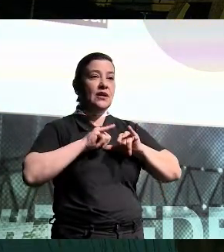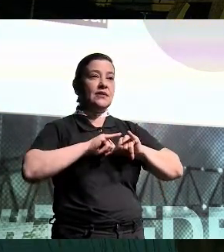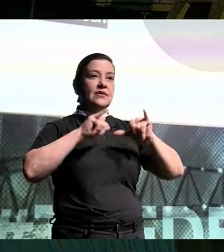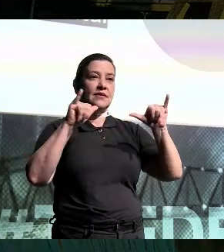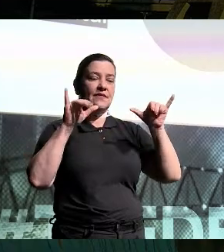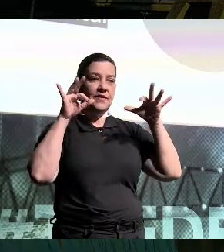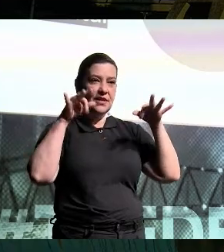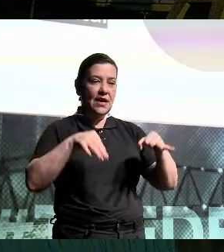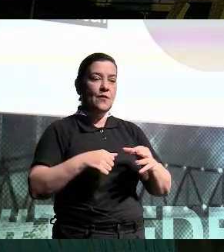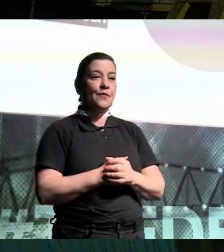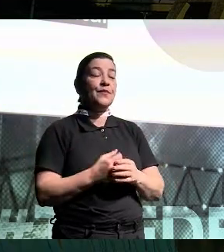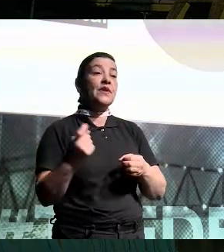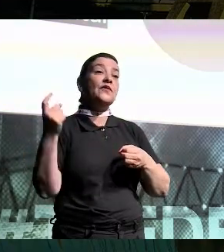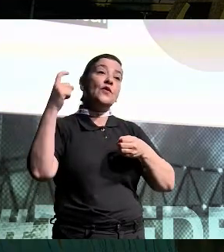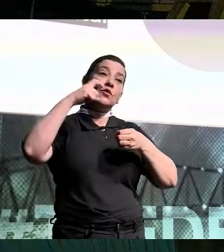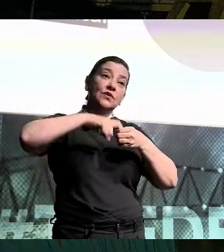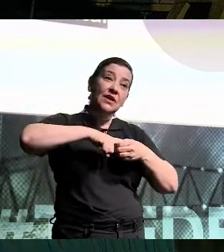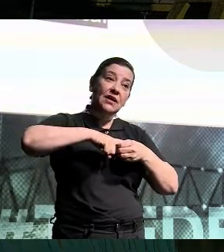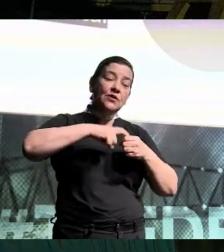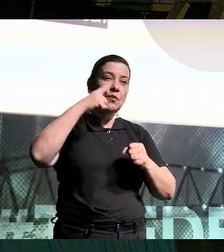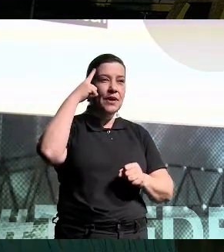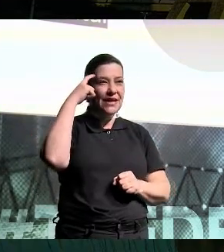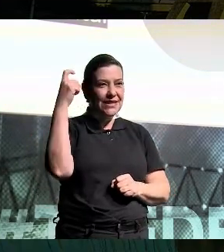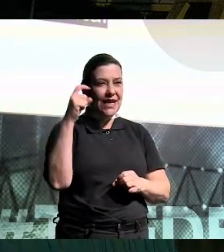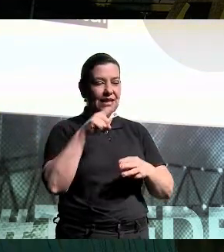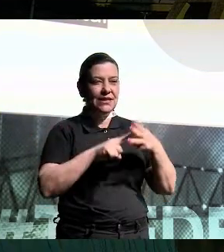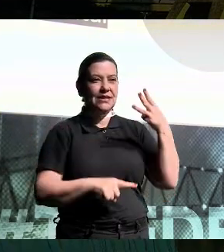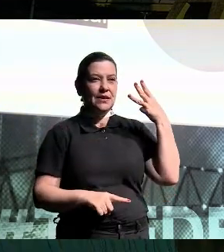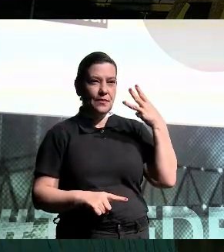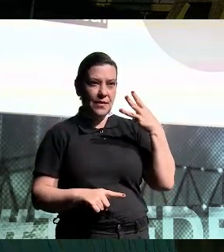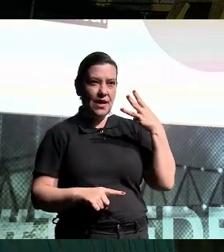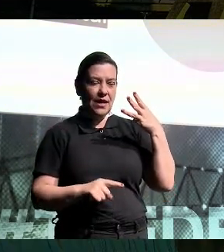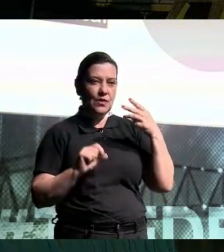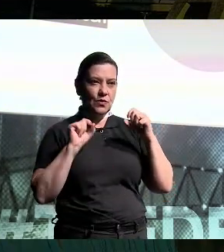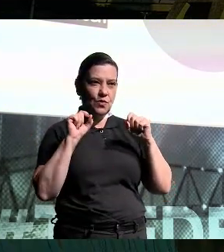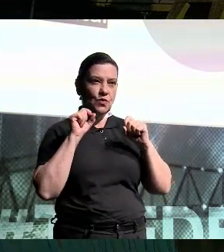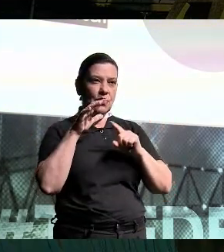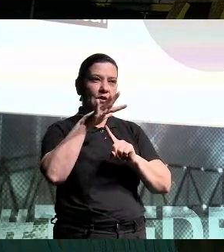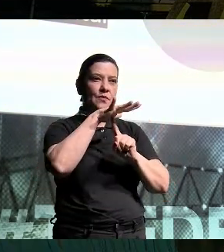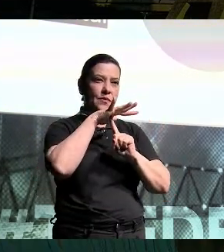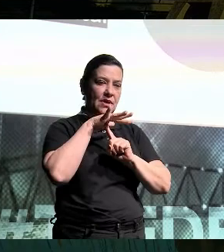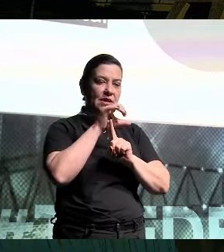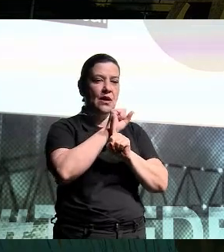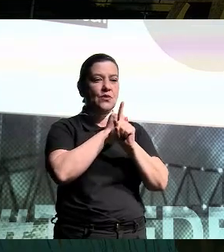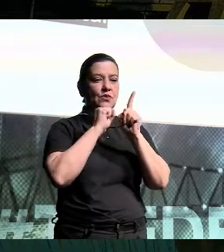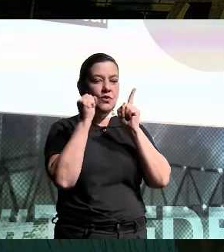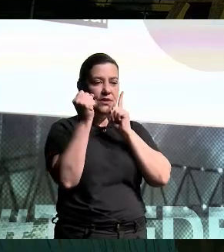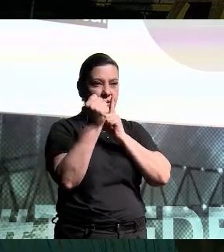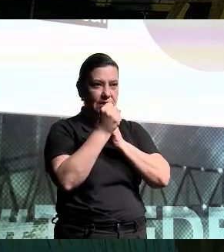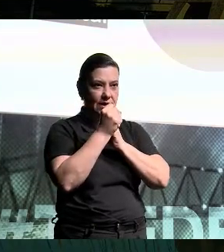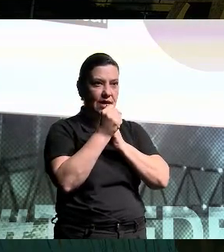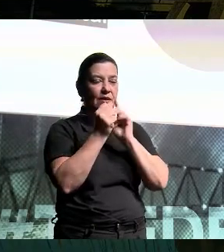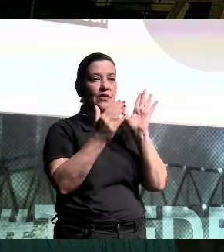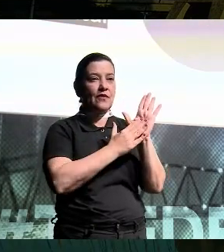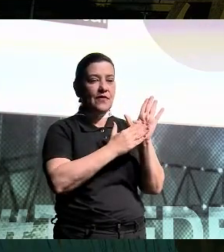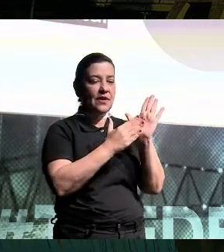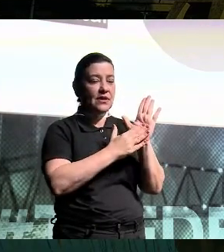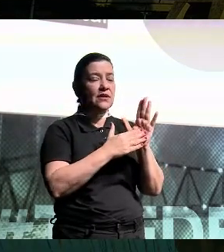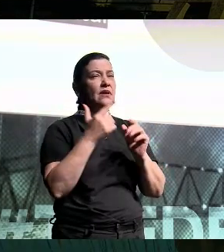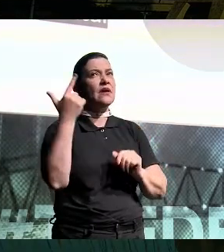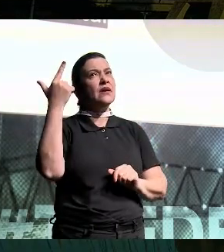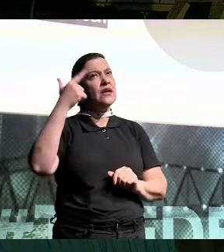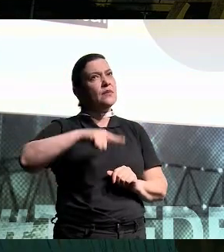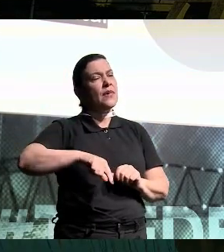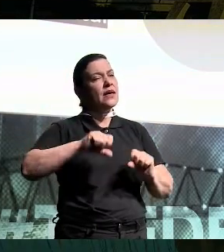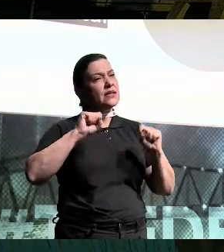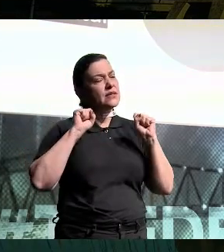finais, voltando para a ideia do tripé ambiental, do social e da governança, que mais que a gente